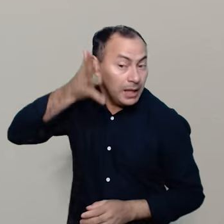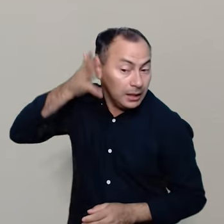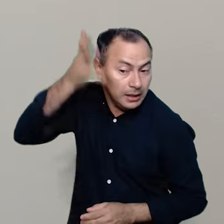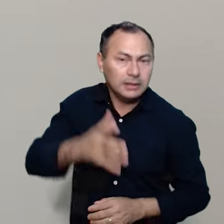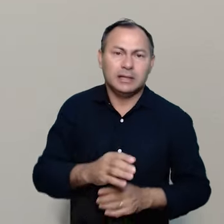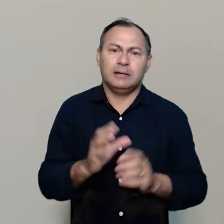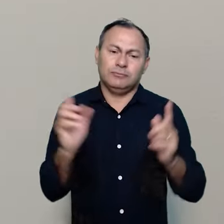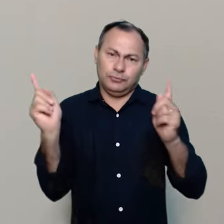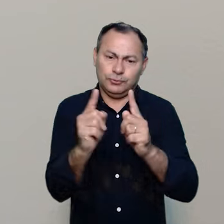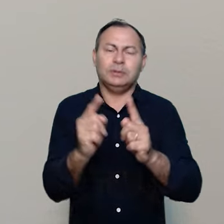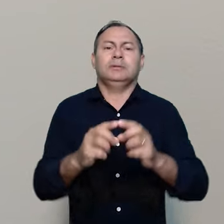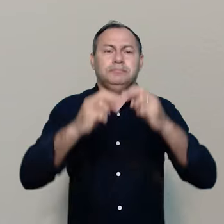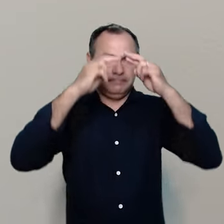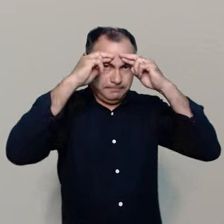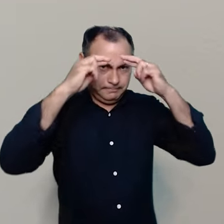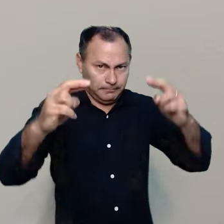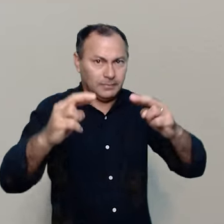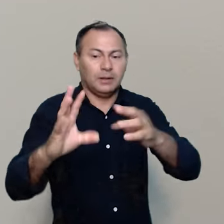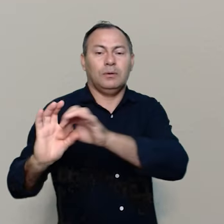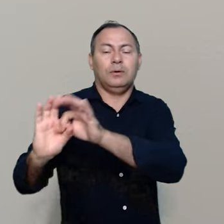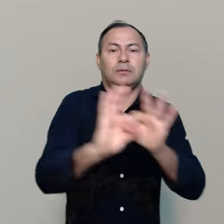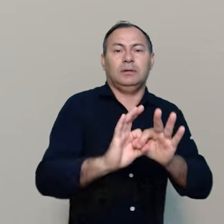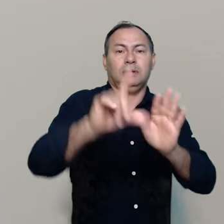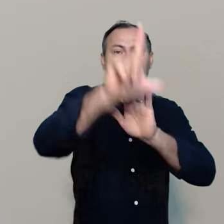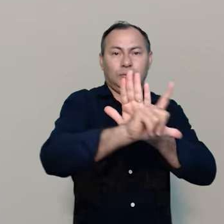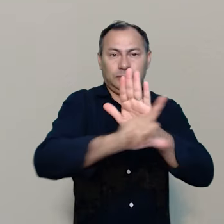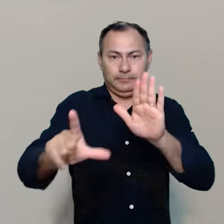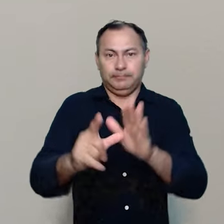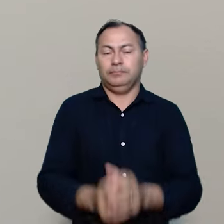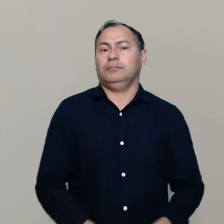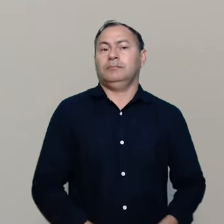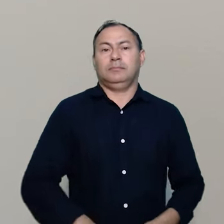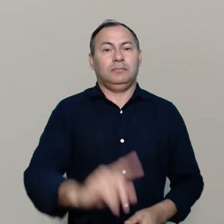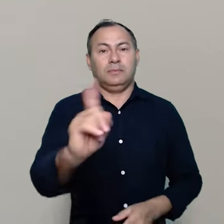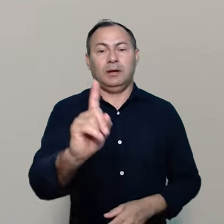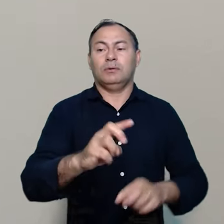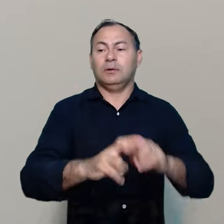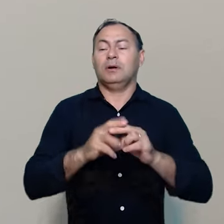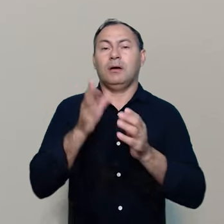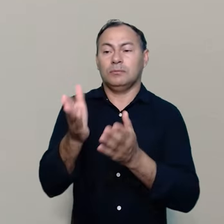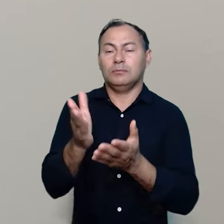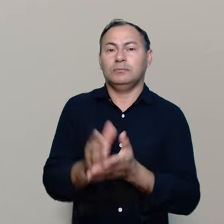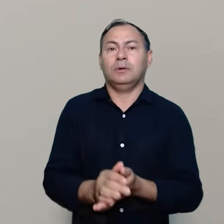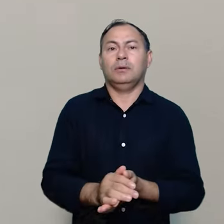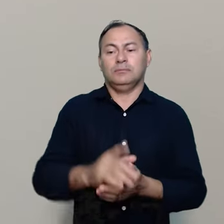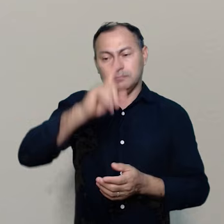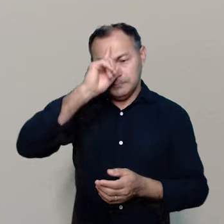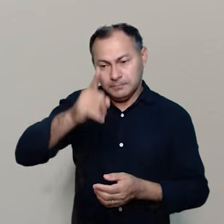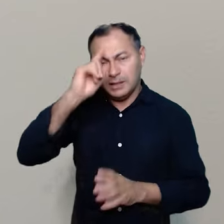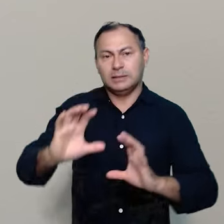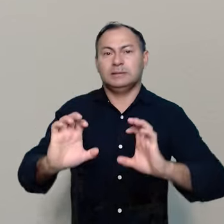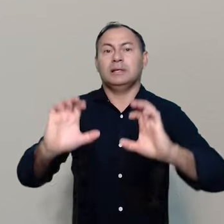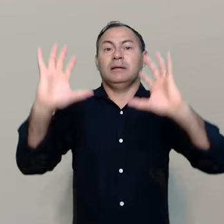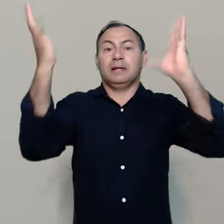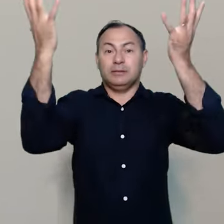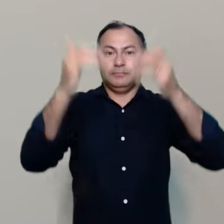deve ser breve e respeitar o contexto litúrgico, não se sobrepondo ou dominando a